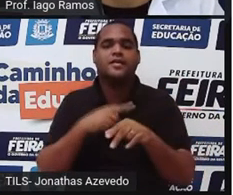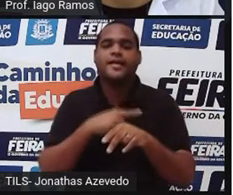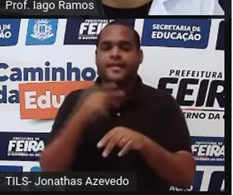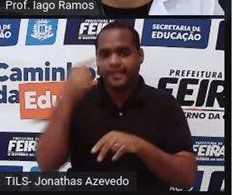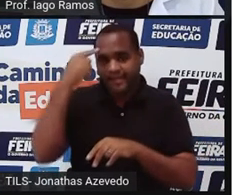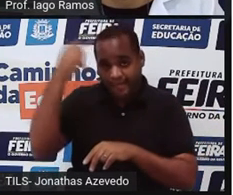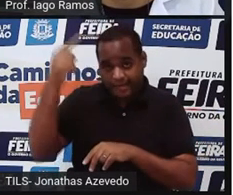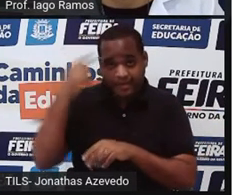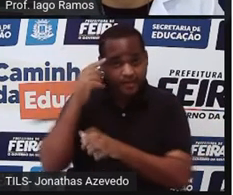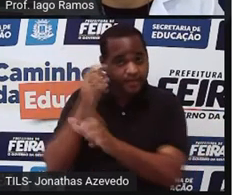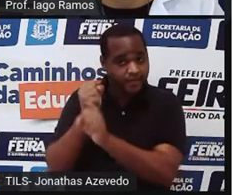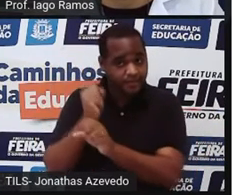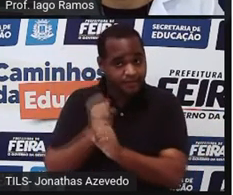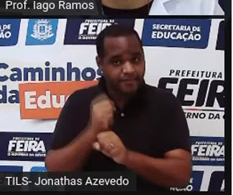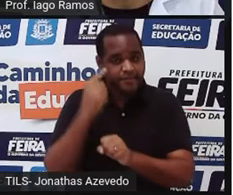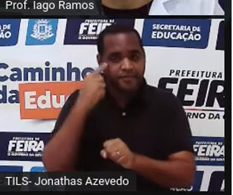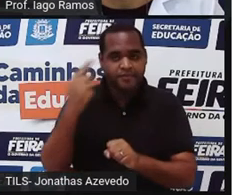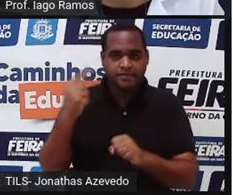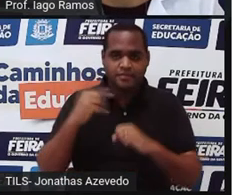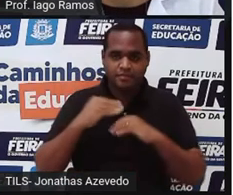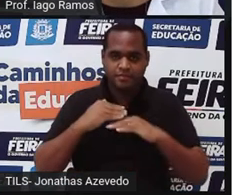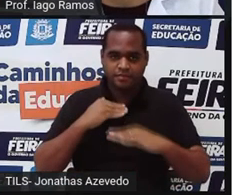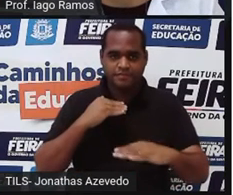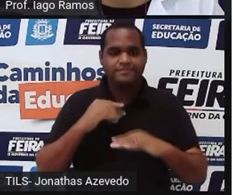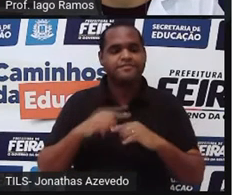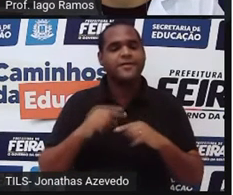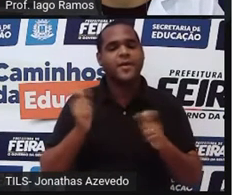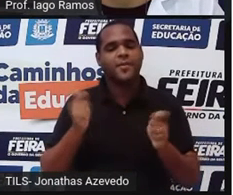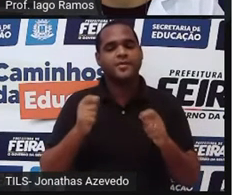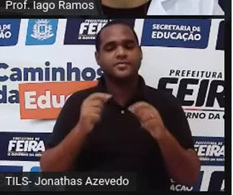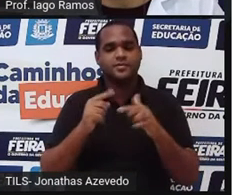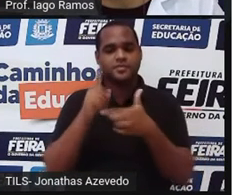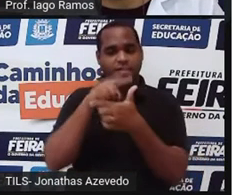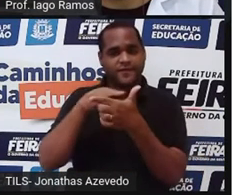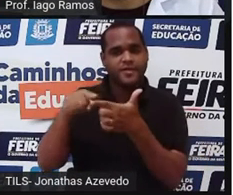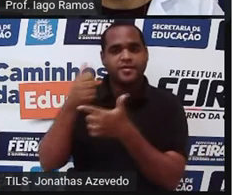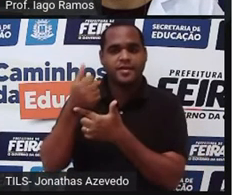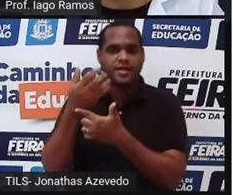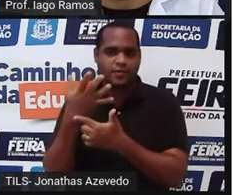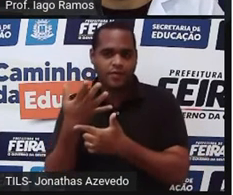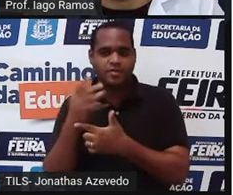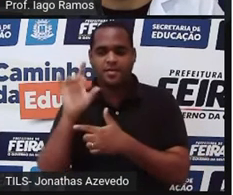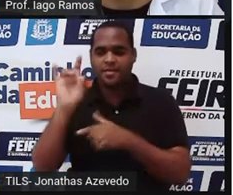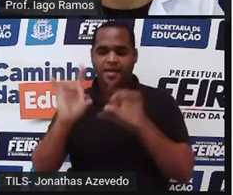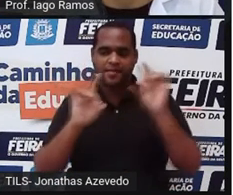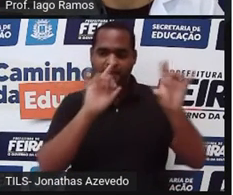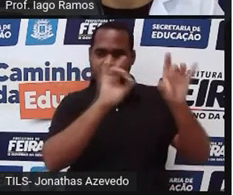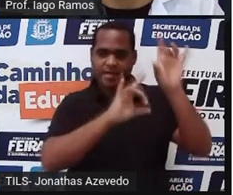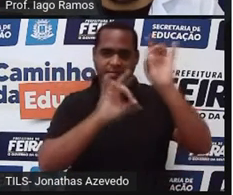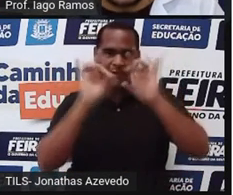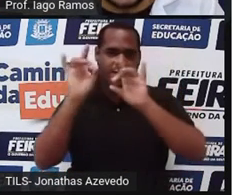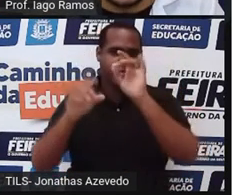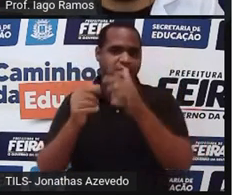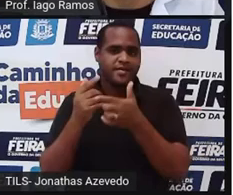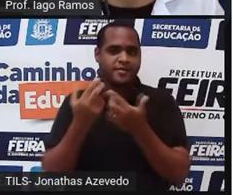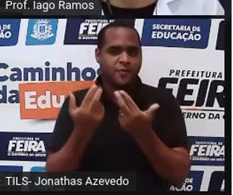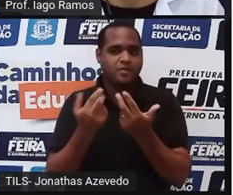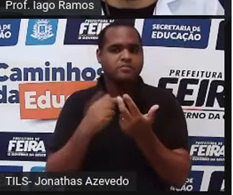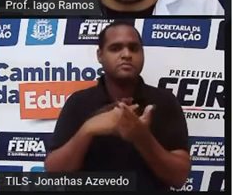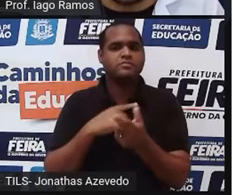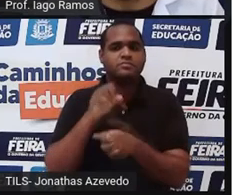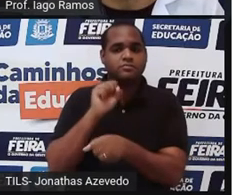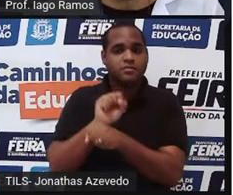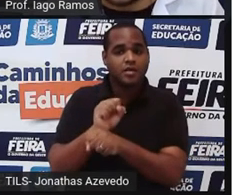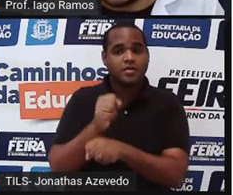será tomada por base a lagura, dividindo-a em 14 partes iguais. Pausa, porque